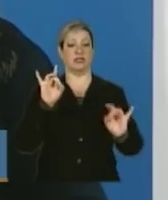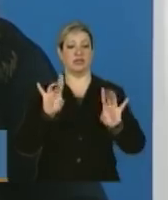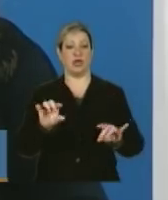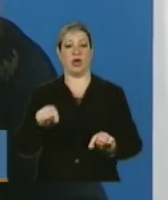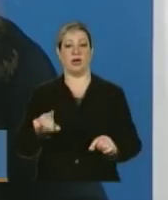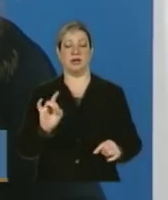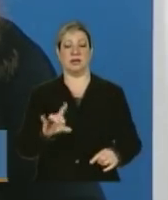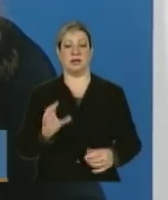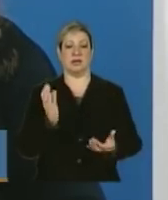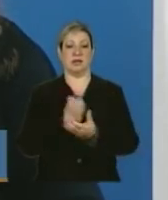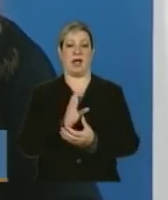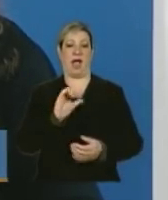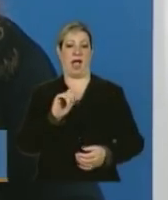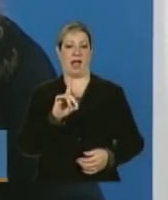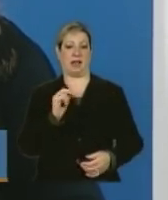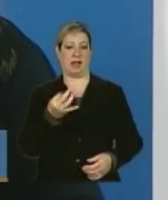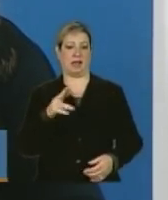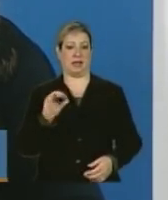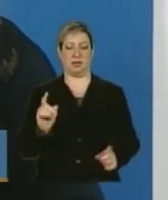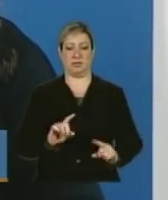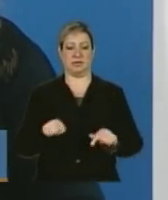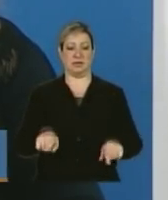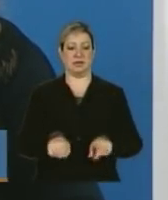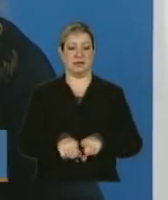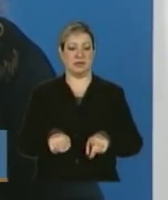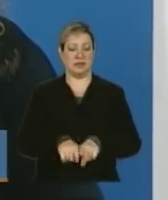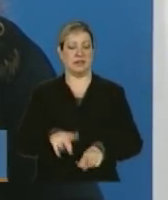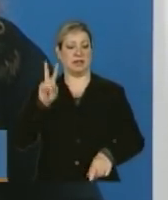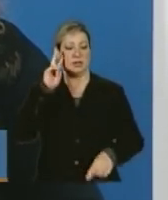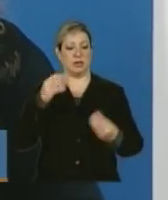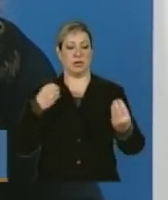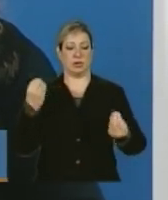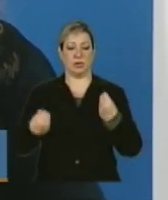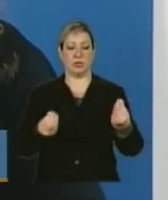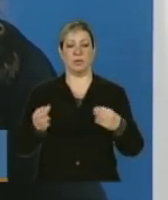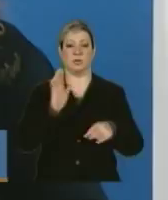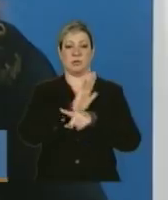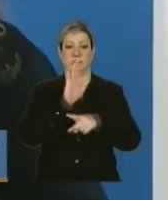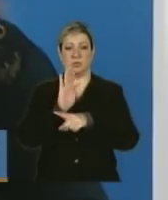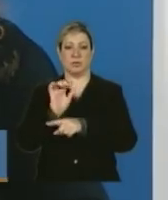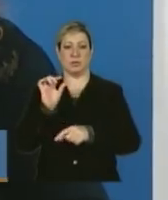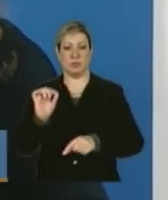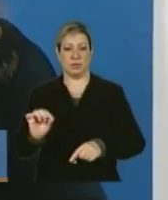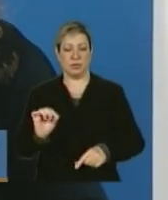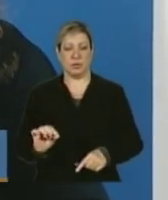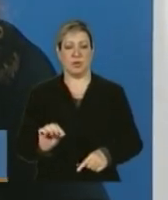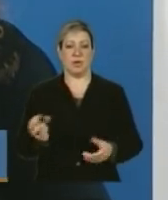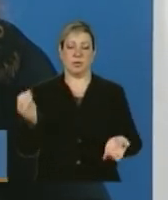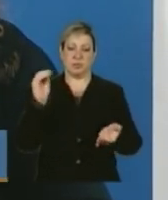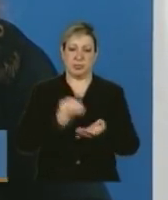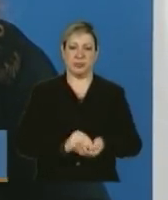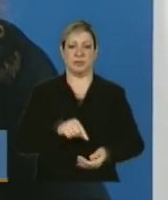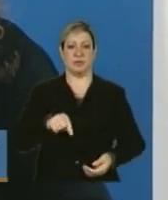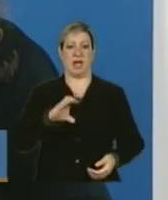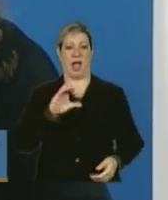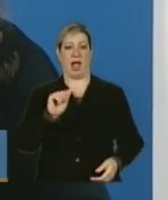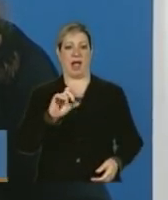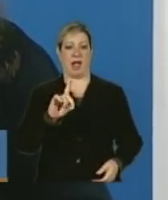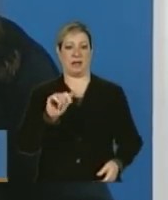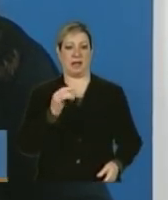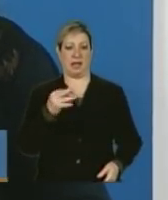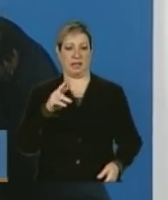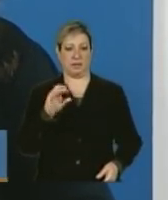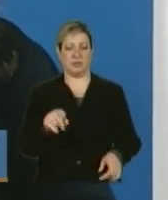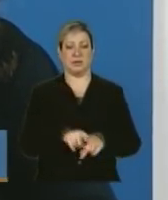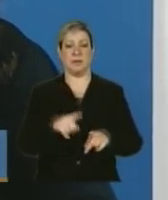cadastral. Ela, na verdade, é o esteio do Plano Brasil Sem Miséria, ela abrange a busca ativa para o cadastramento, a busca ativa para acesso a